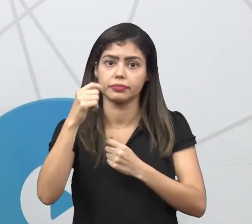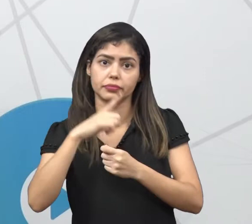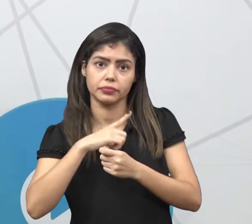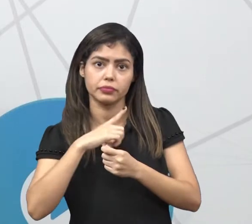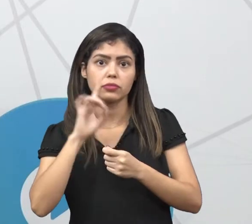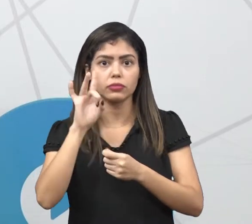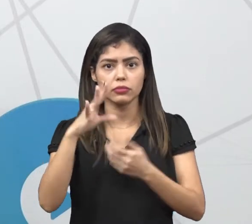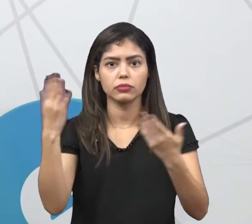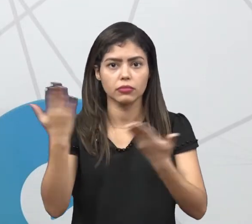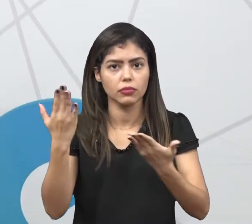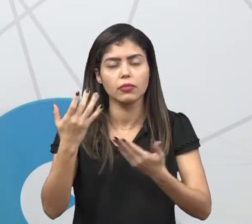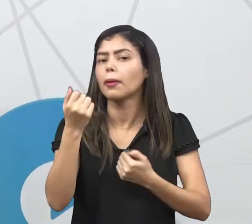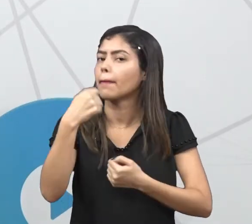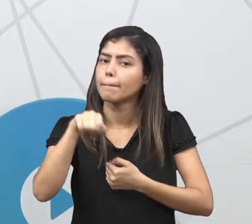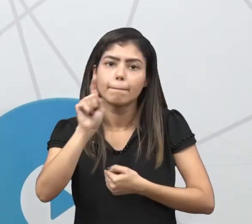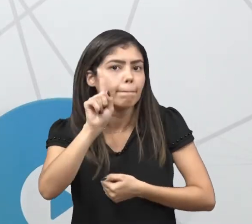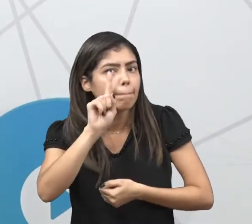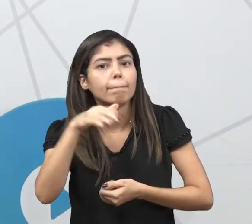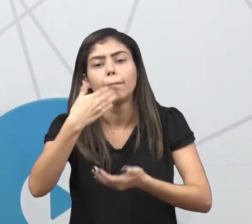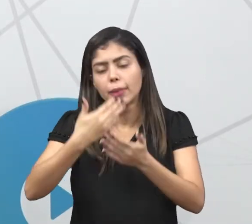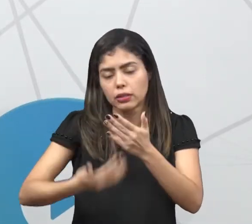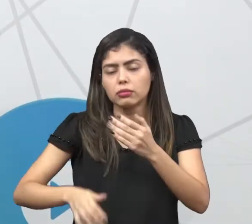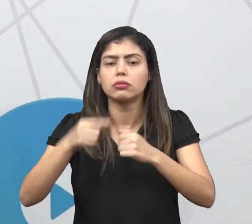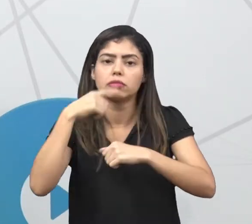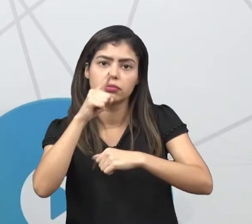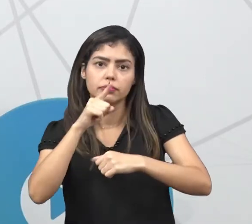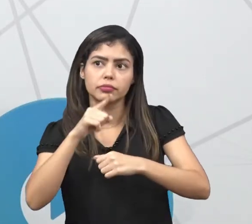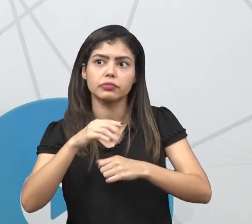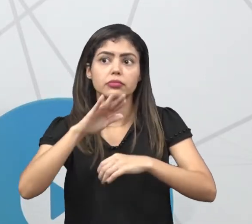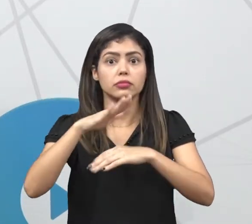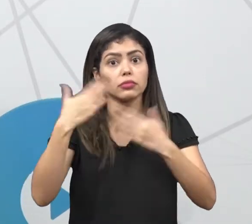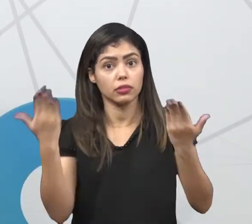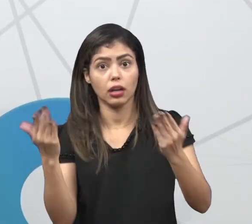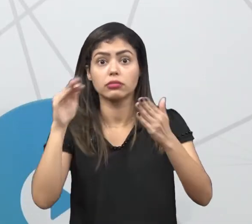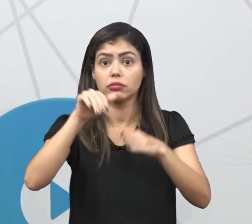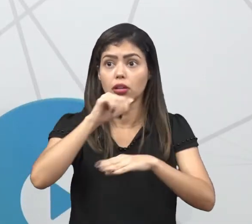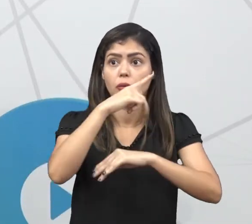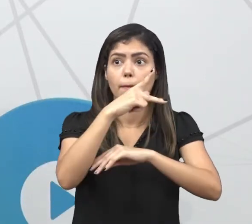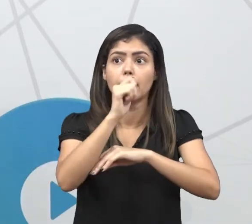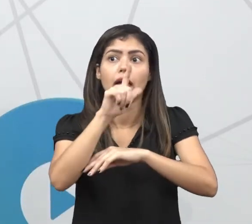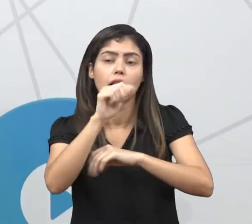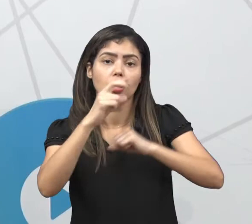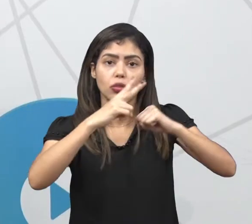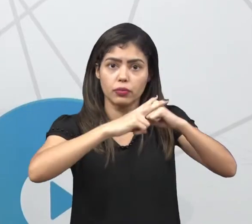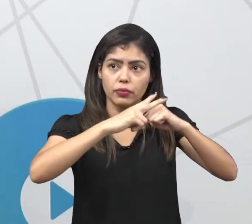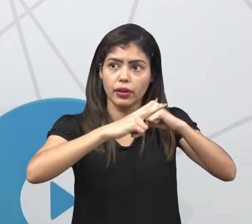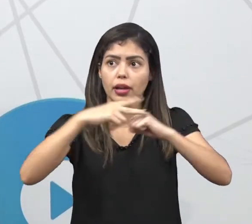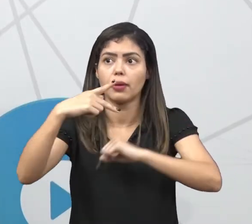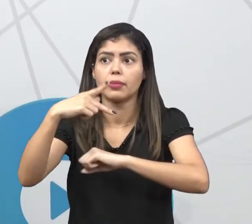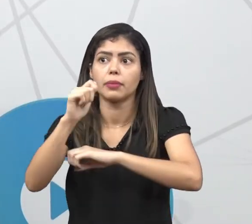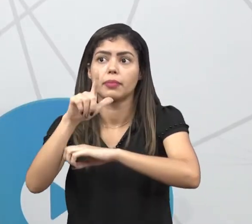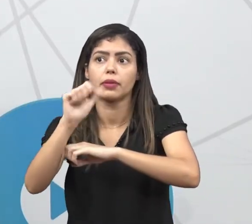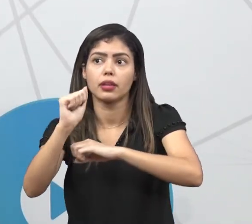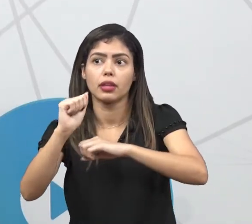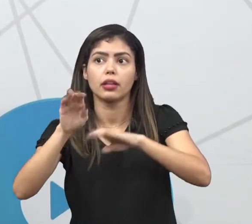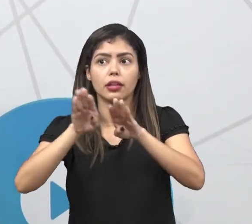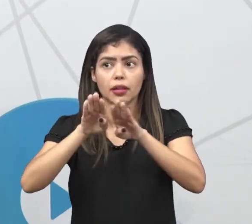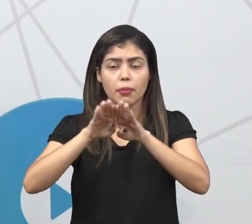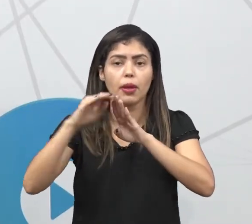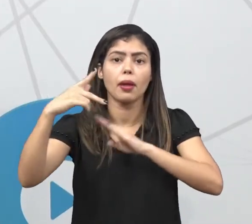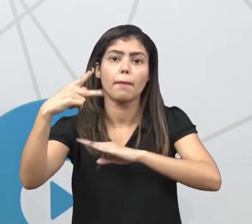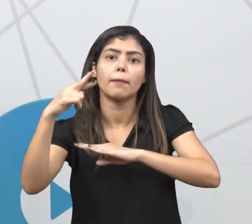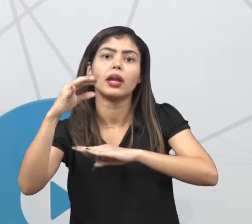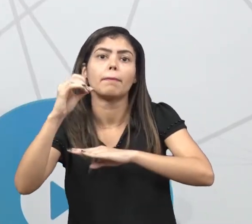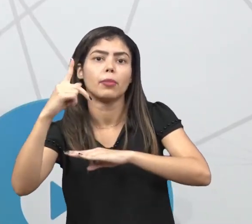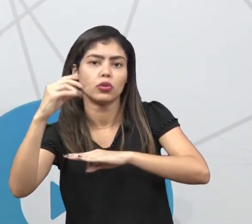Agora, essa palavra não recebe mais acento. Então, tanto pela do verbo pelar quanto pela preposição, que eu posso dizer,